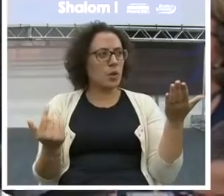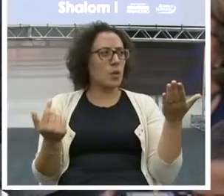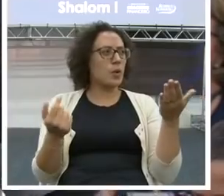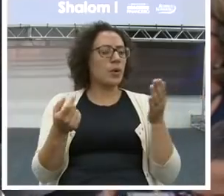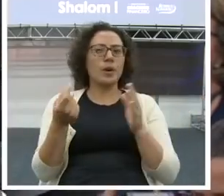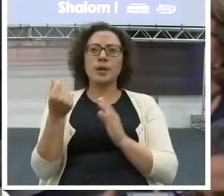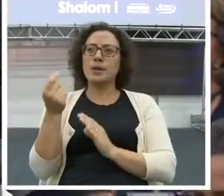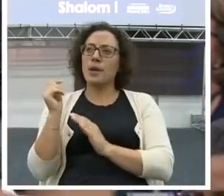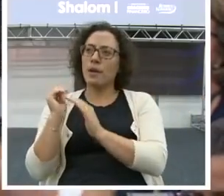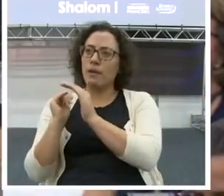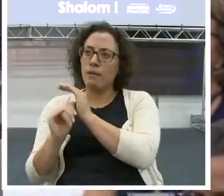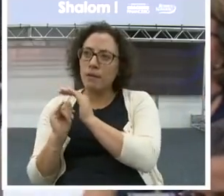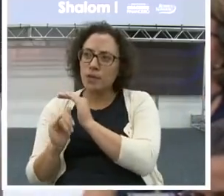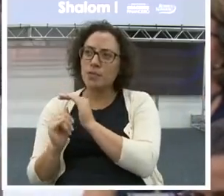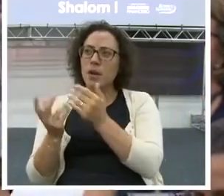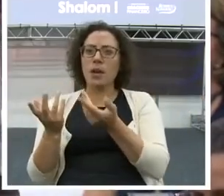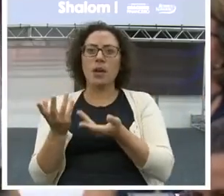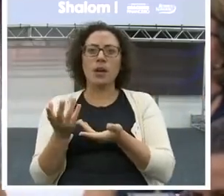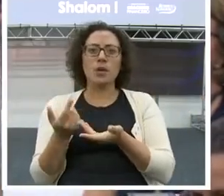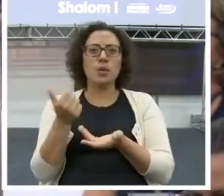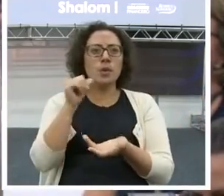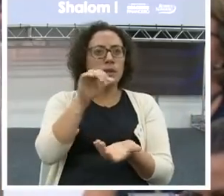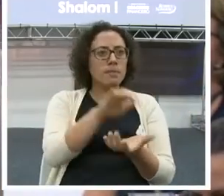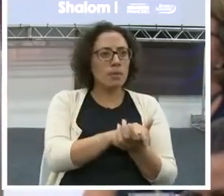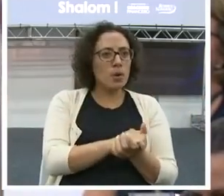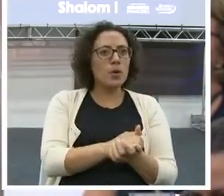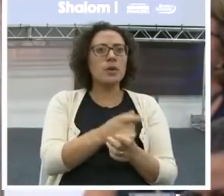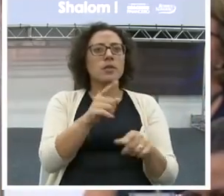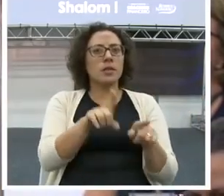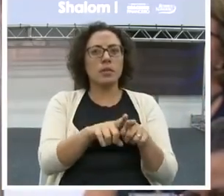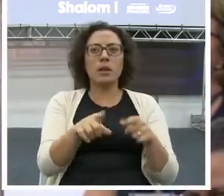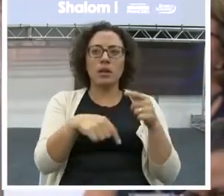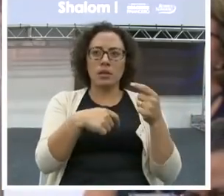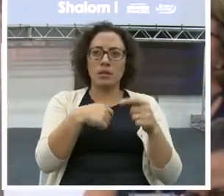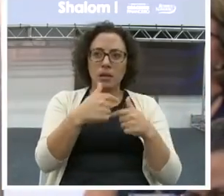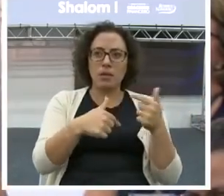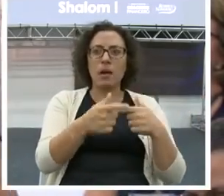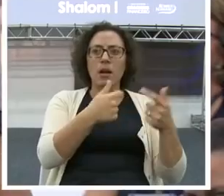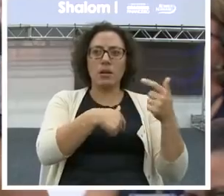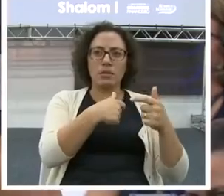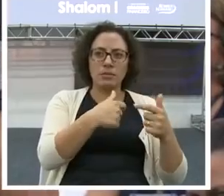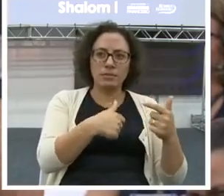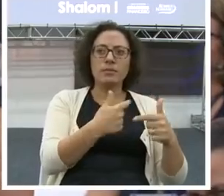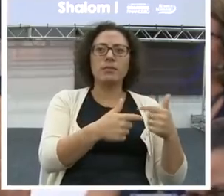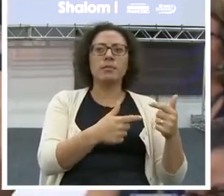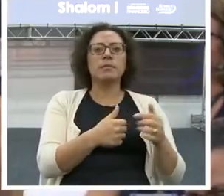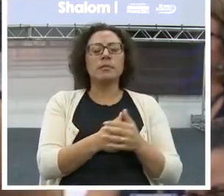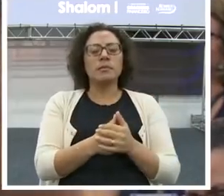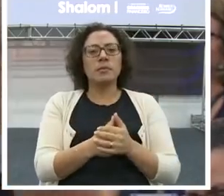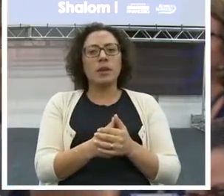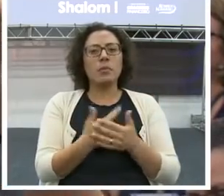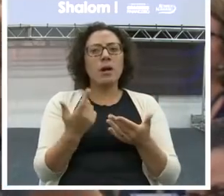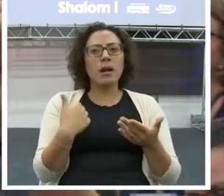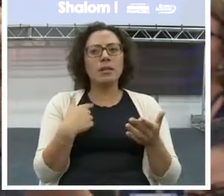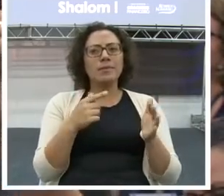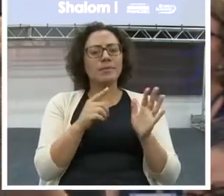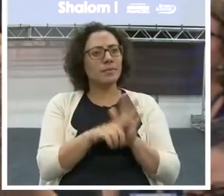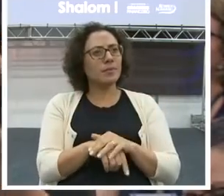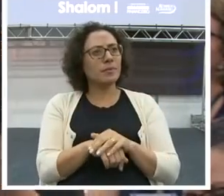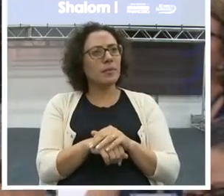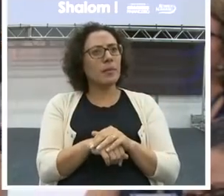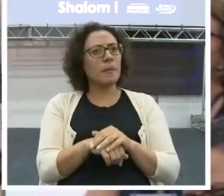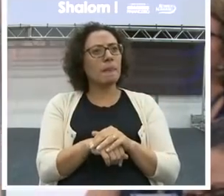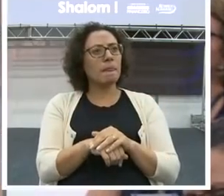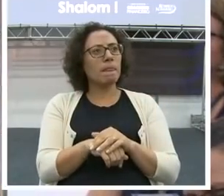palestras. A sua esposa também é empresária. A minha pergunta é... Diante de tantos negócios que você